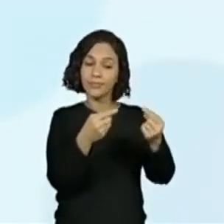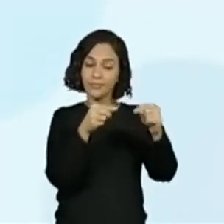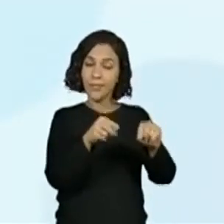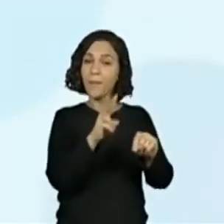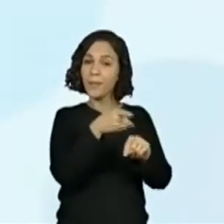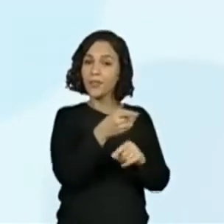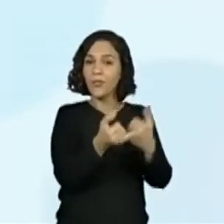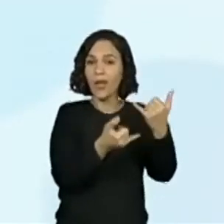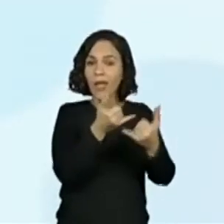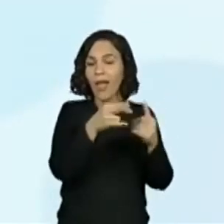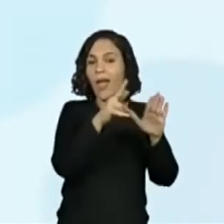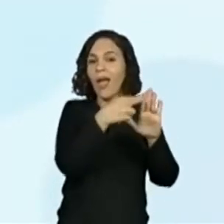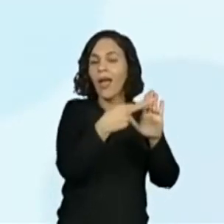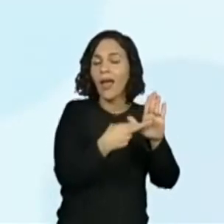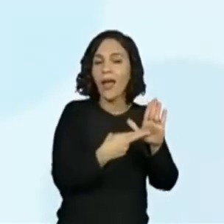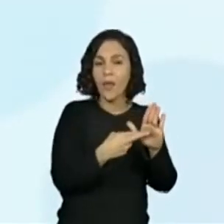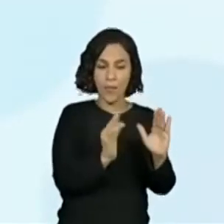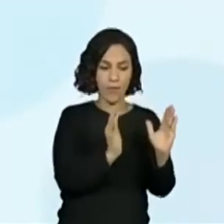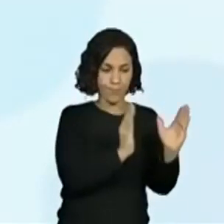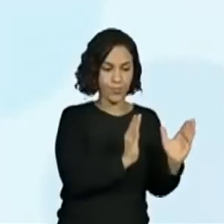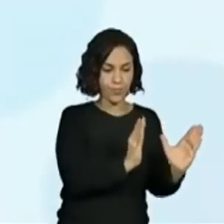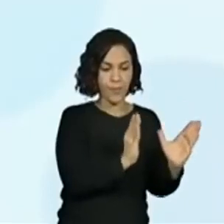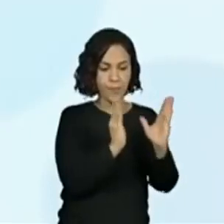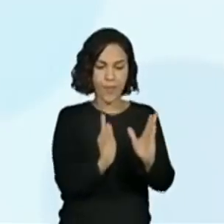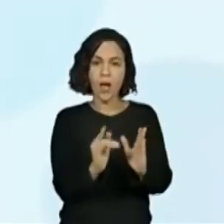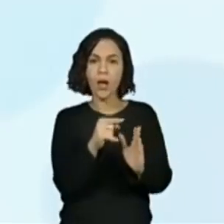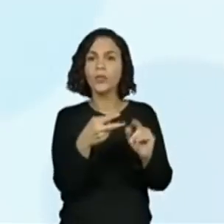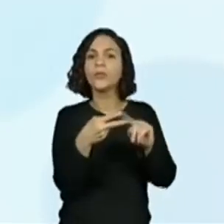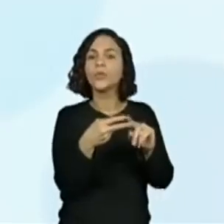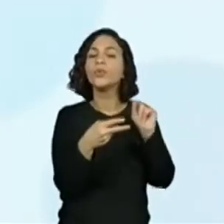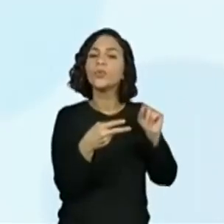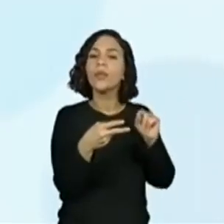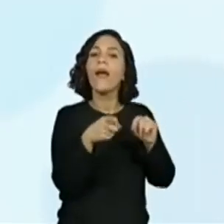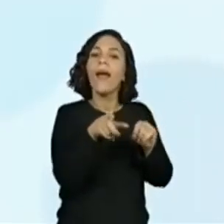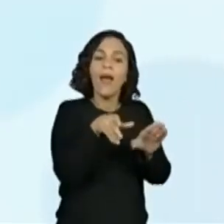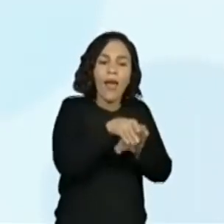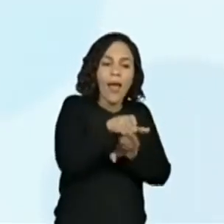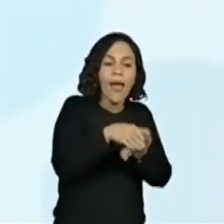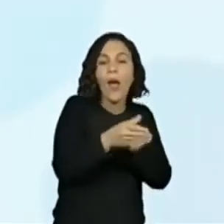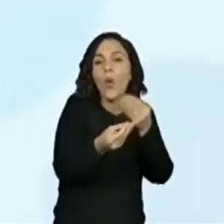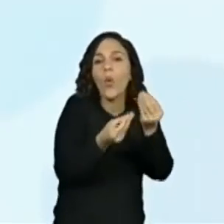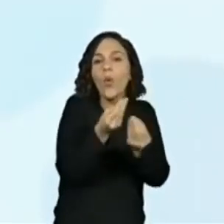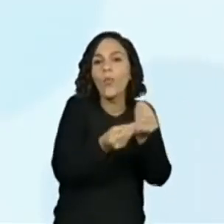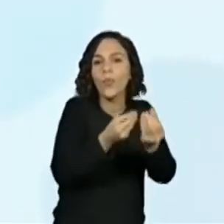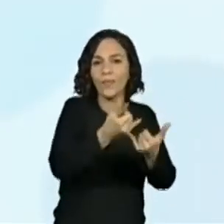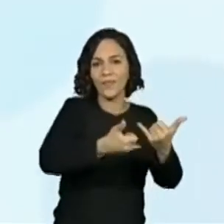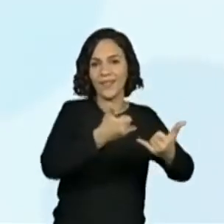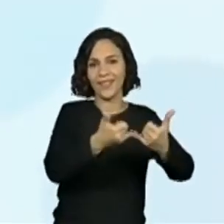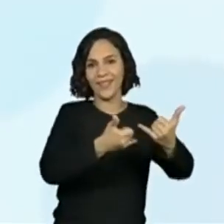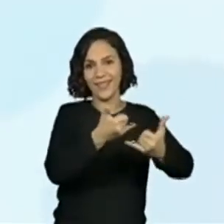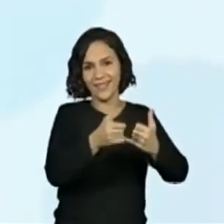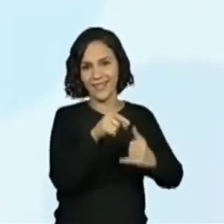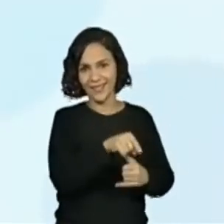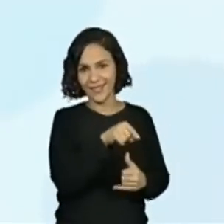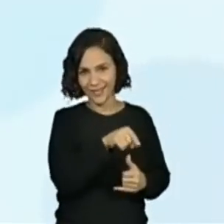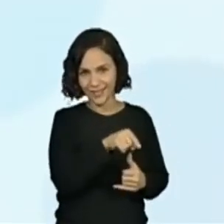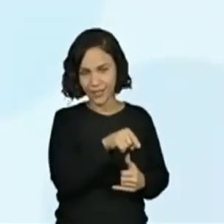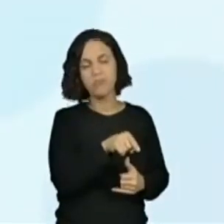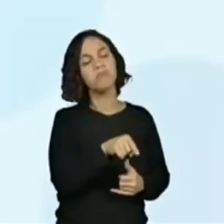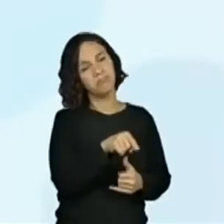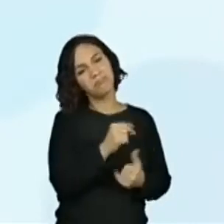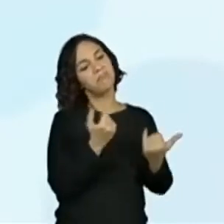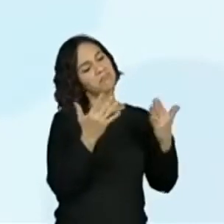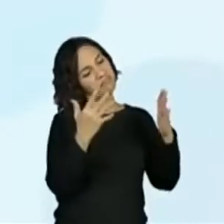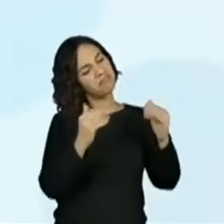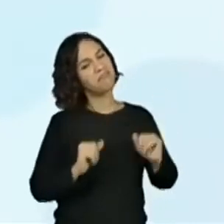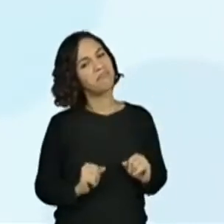regras de brincadeira, um texto instrucional? A gente tem lá as orientações sobre como brincar. Muito